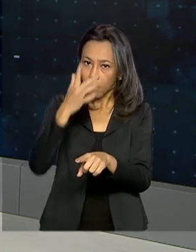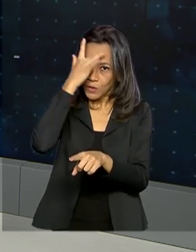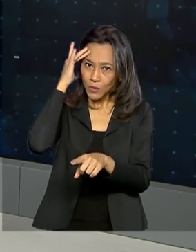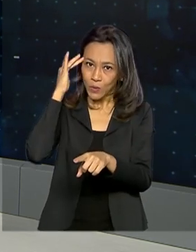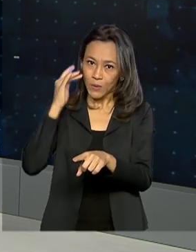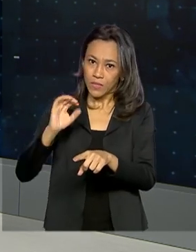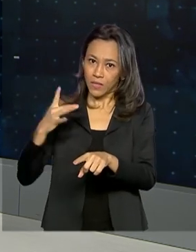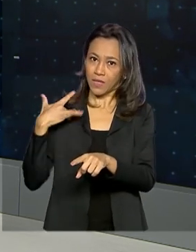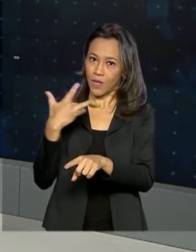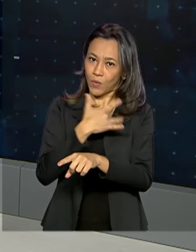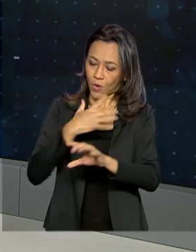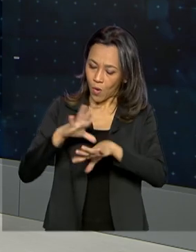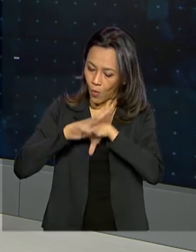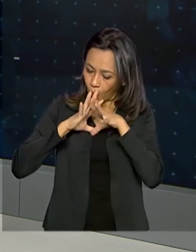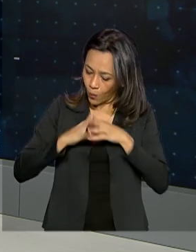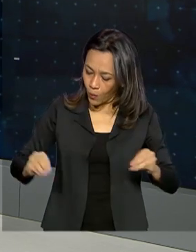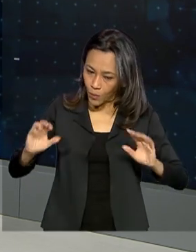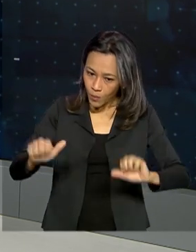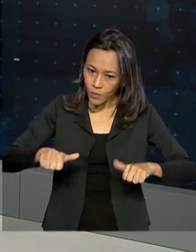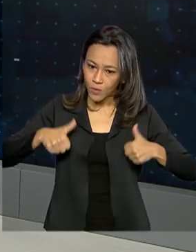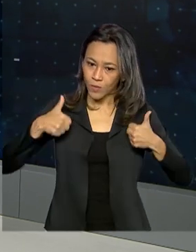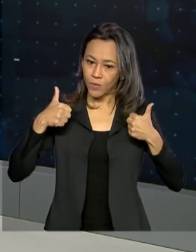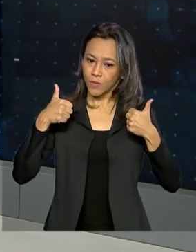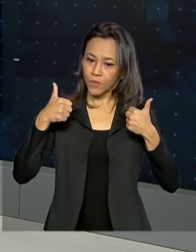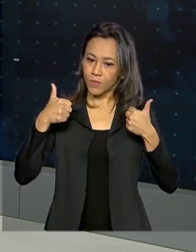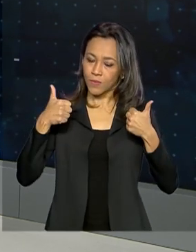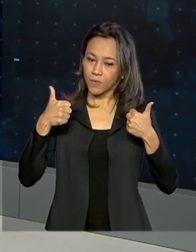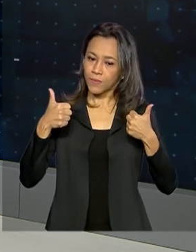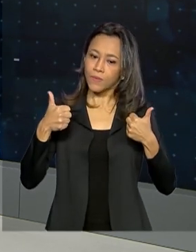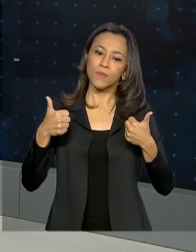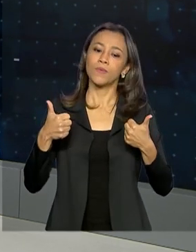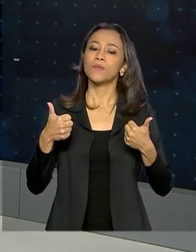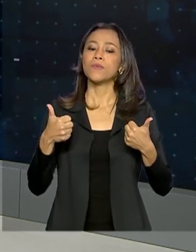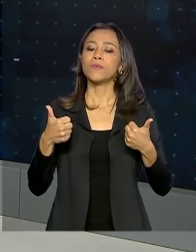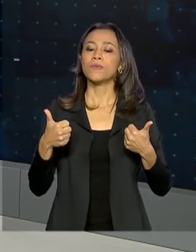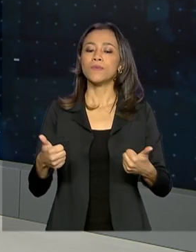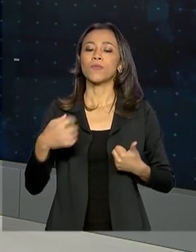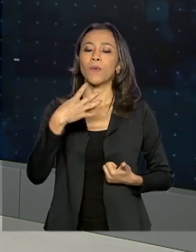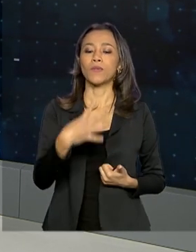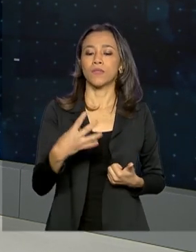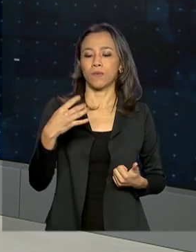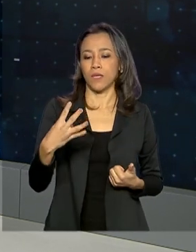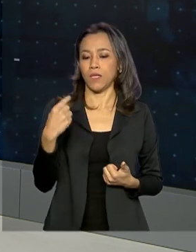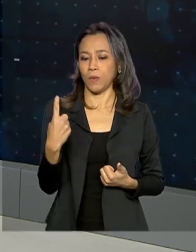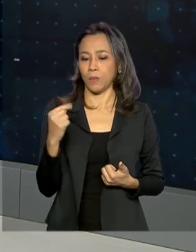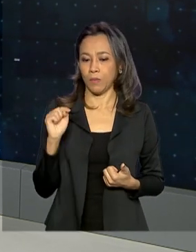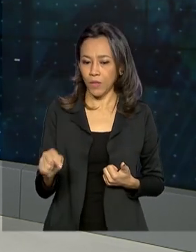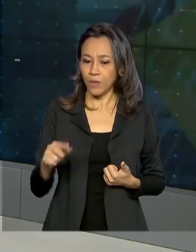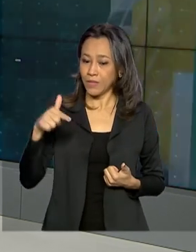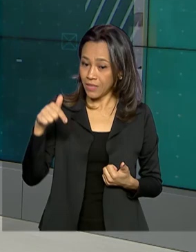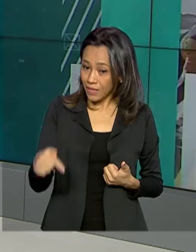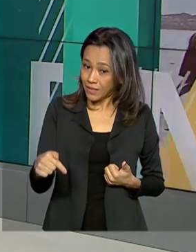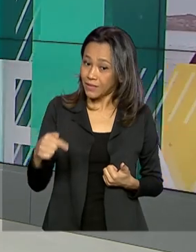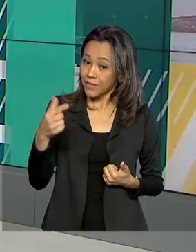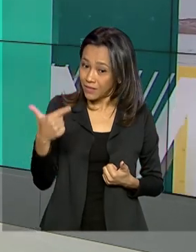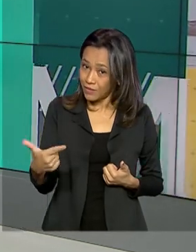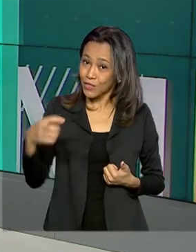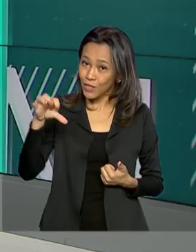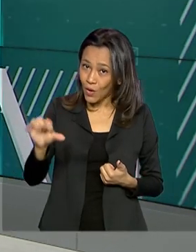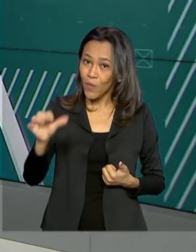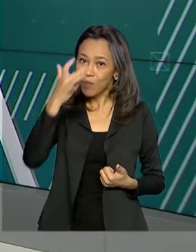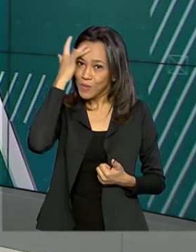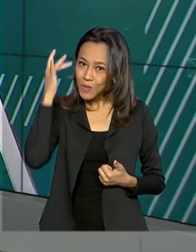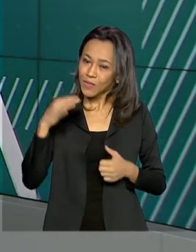São 441.729 pacientes recuperados pelo novo